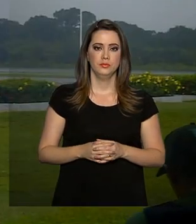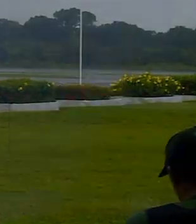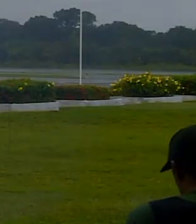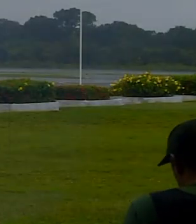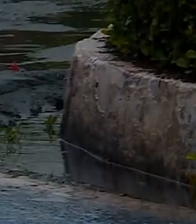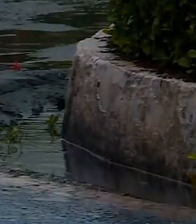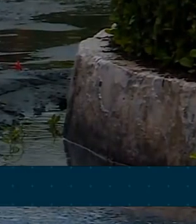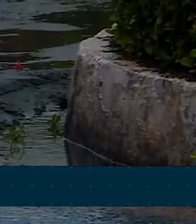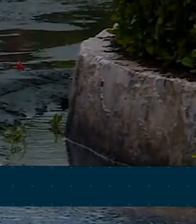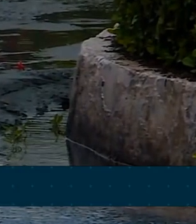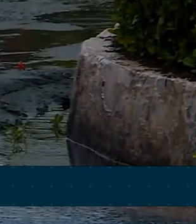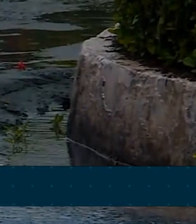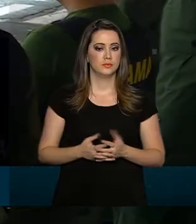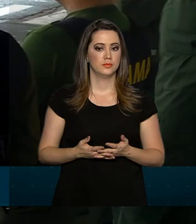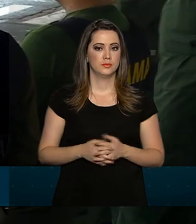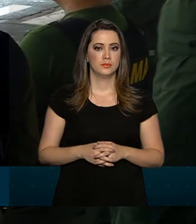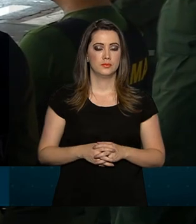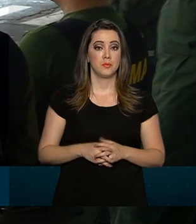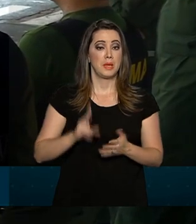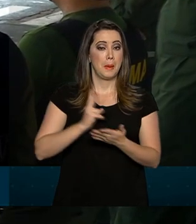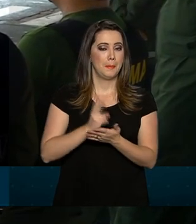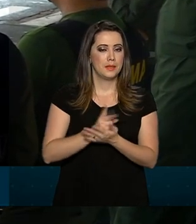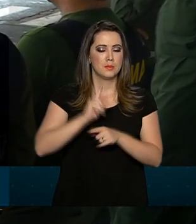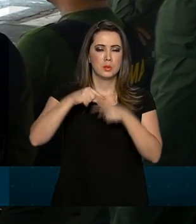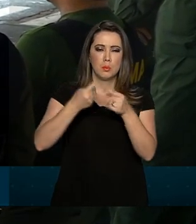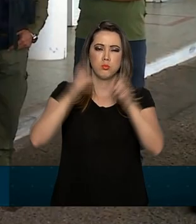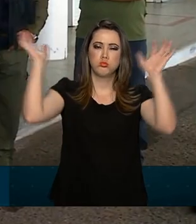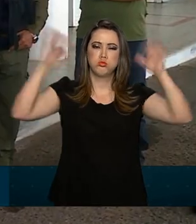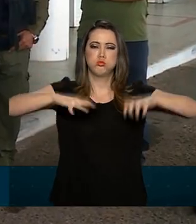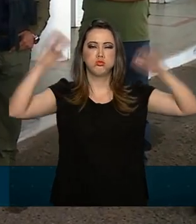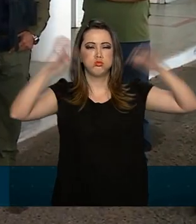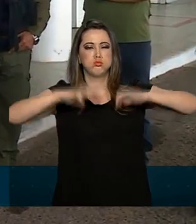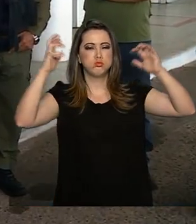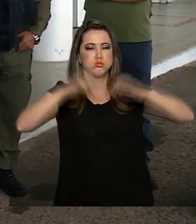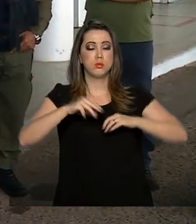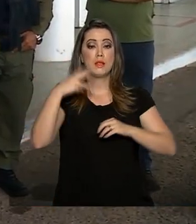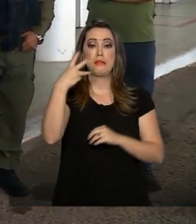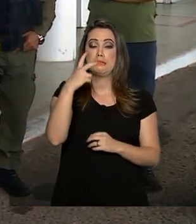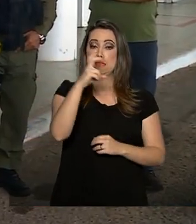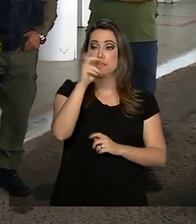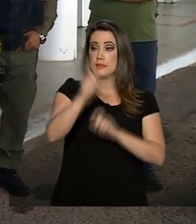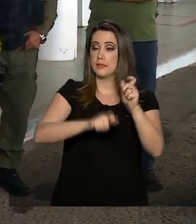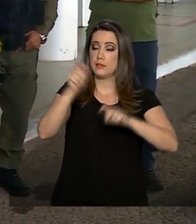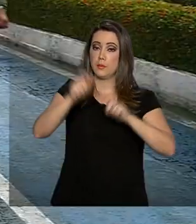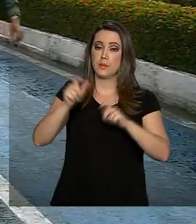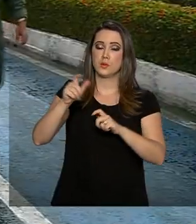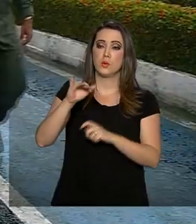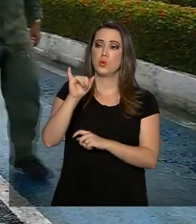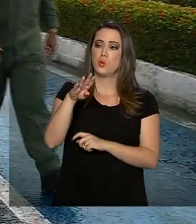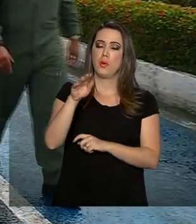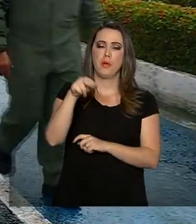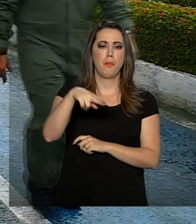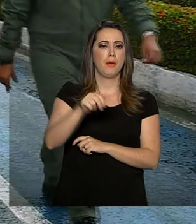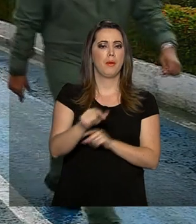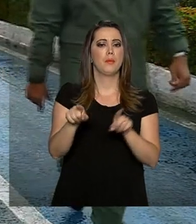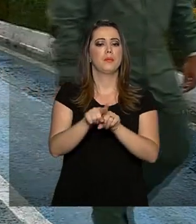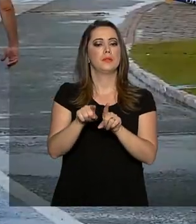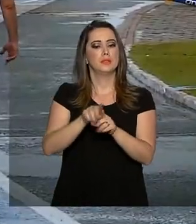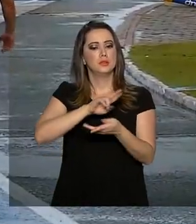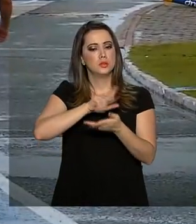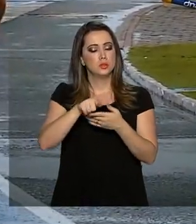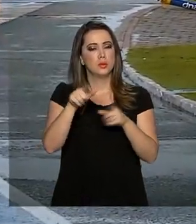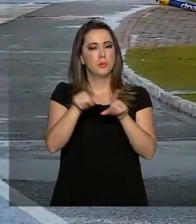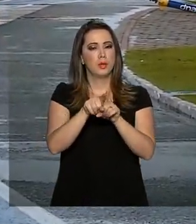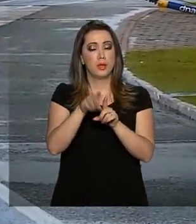Mesmo após fortes chuvas, os 35 agentes do IBAMA e 25 da Polícia Militar Ambiental do Pará saem para combater o